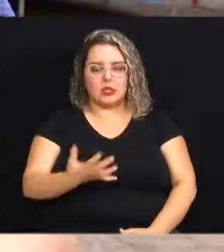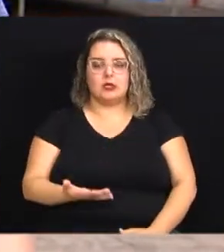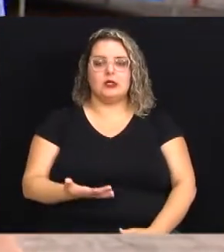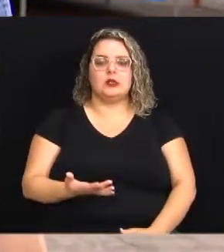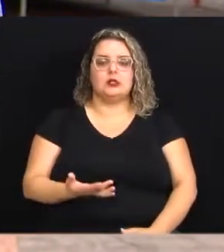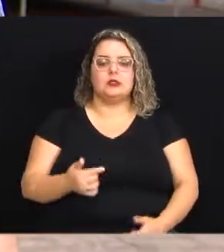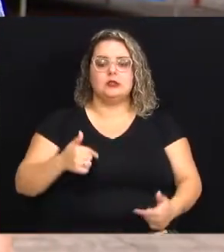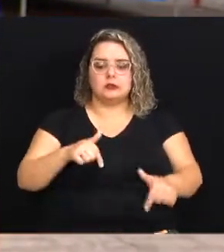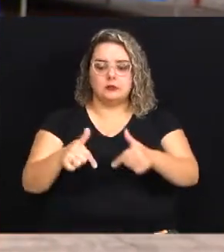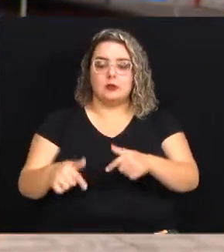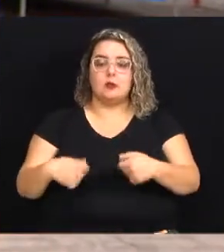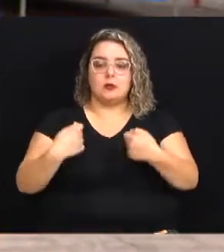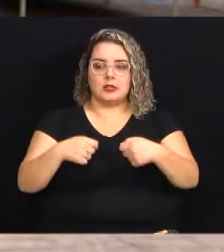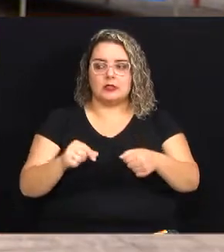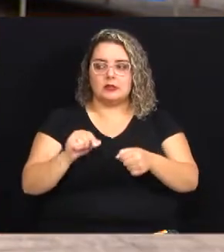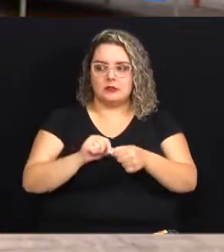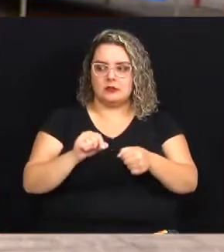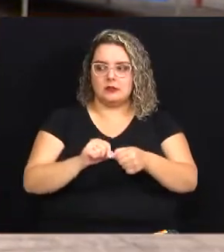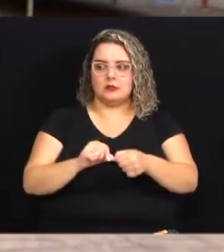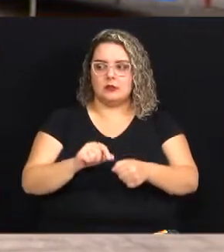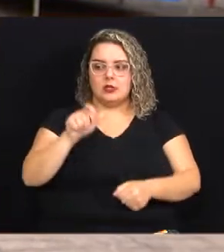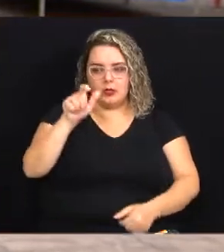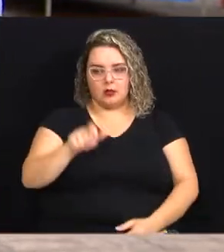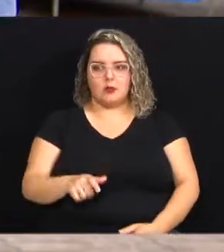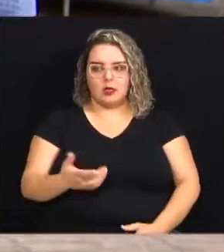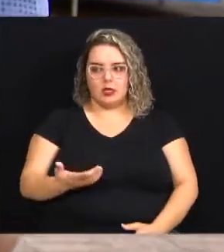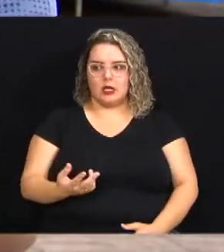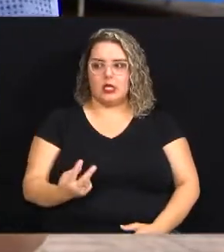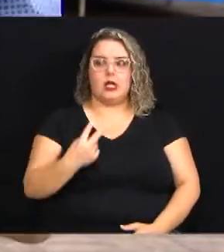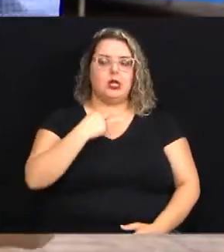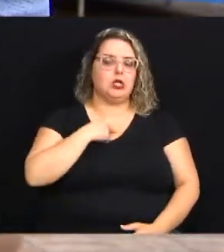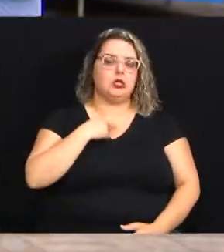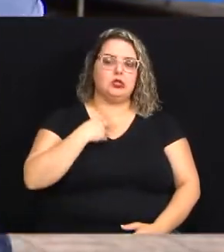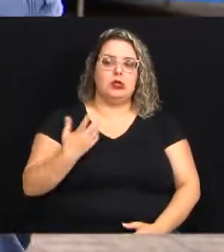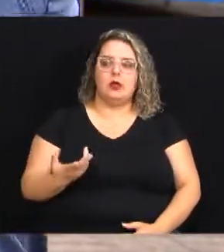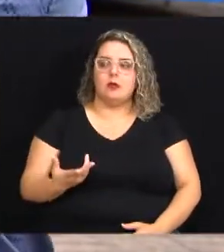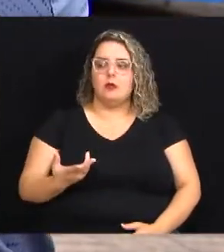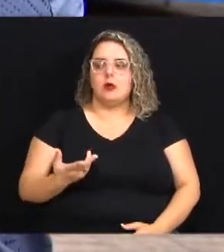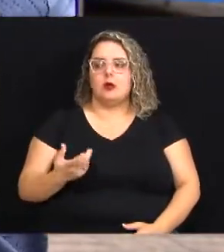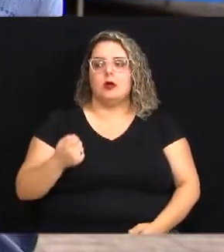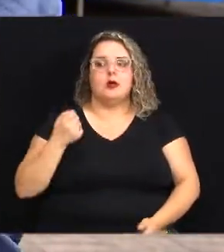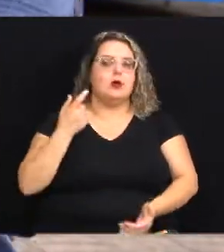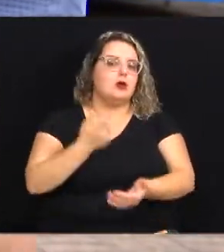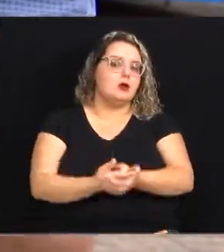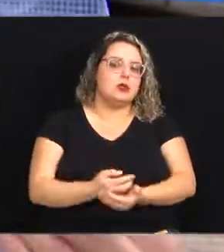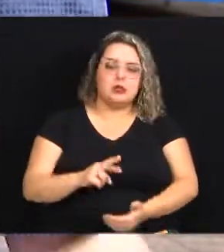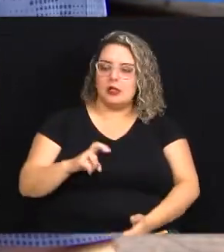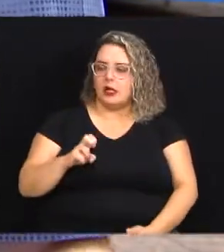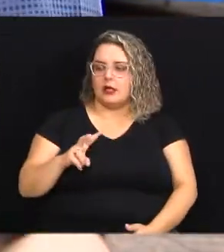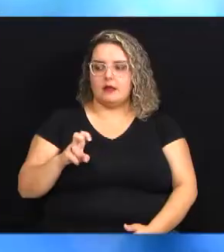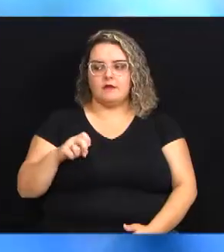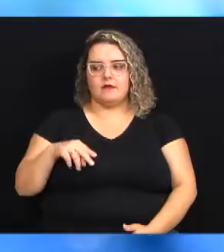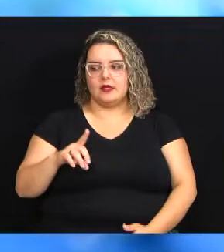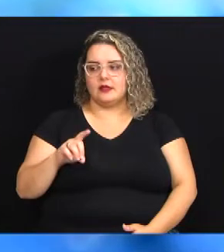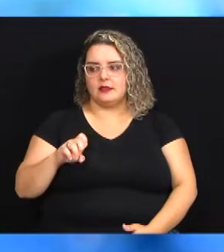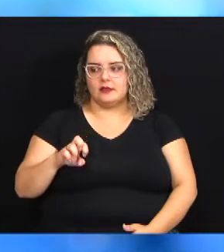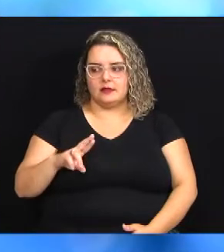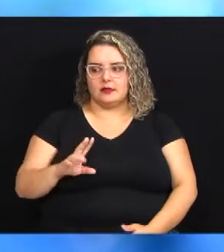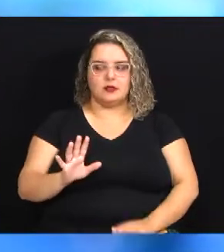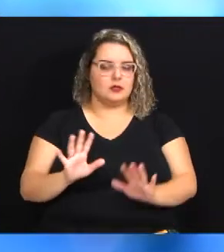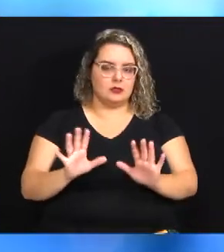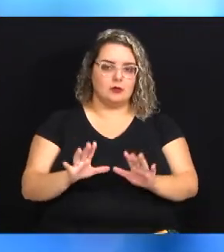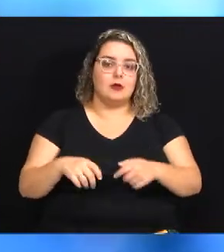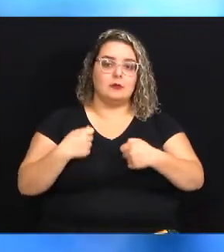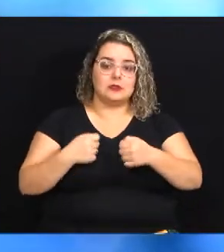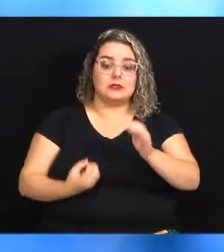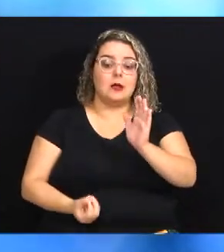trabalho precisa ser feito pela pessoa então ela não pode por exemplo comprar algo e revender não, dessa forma não ela